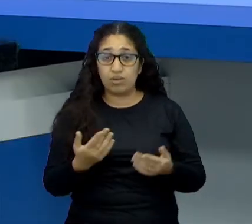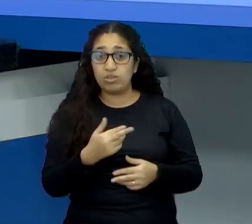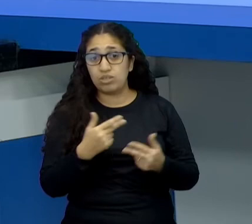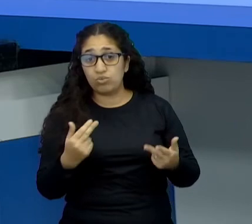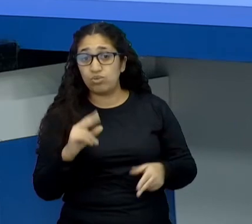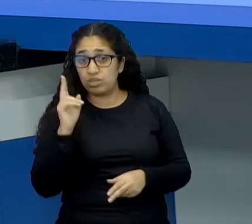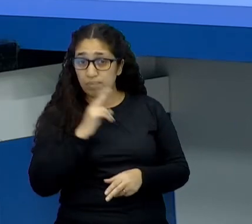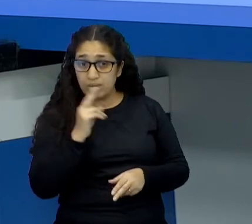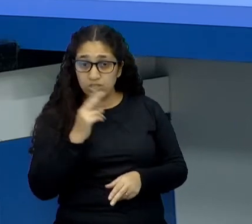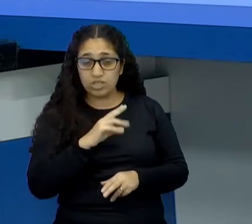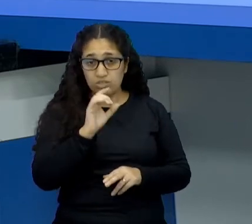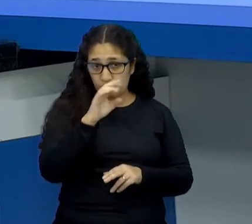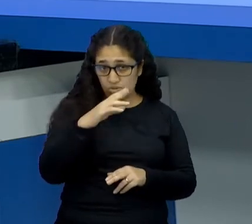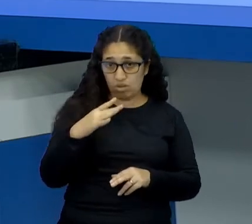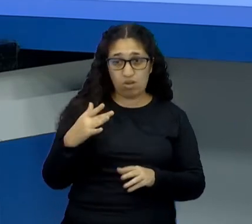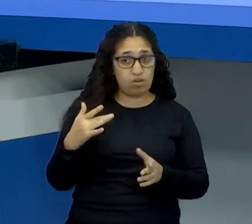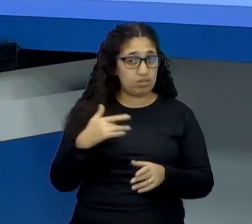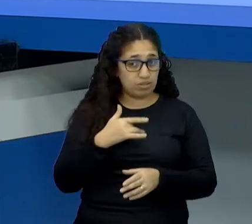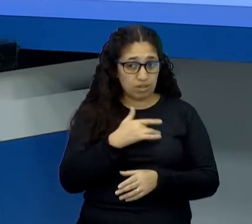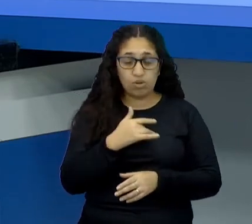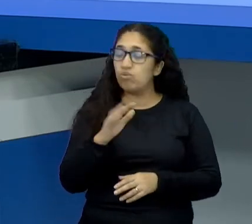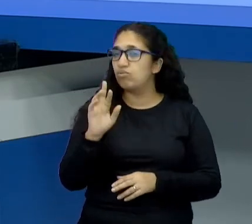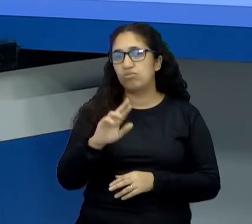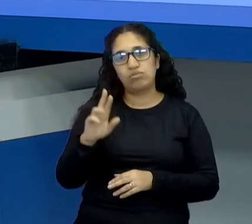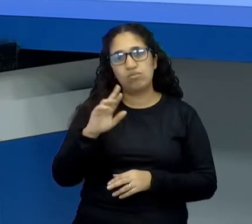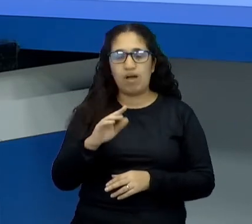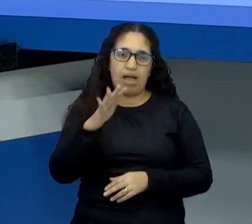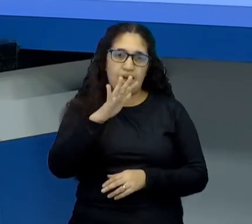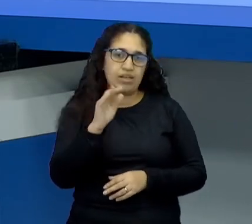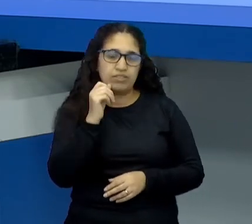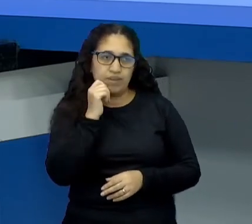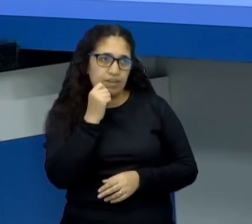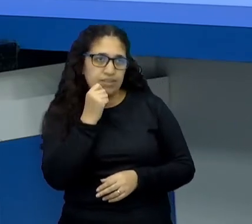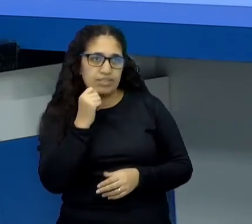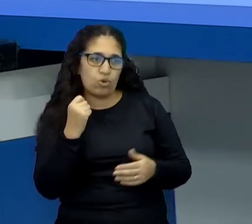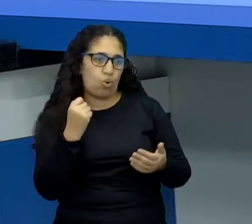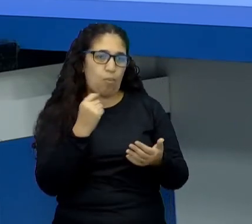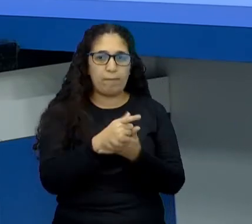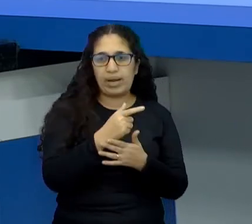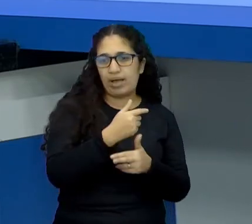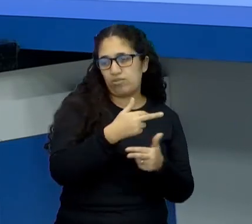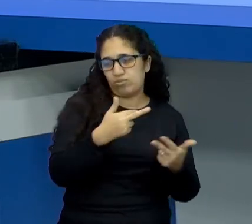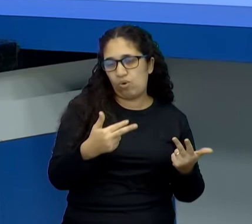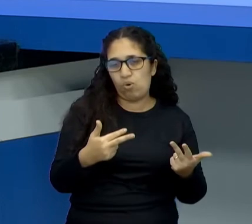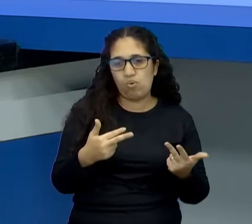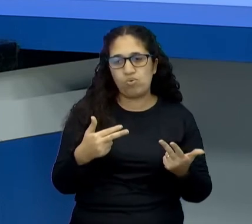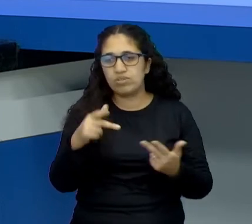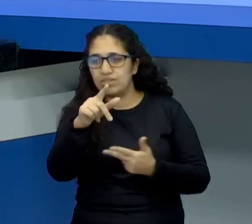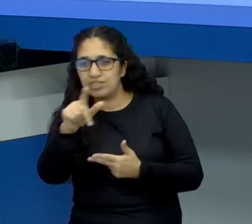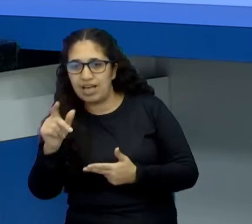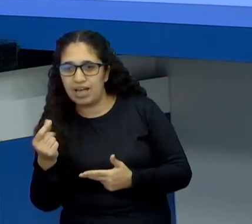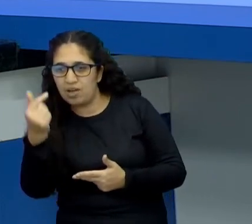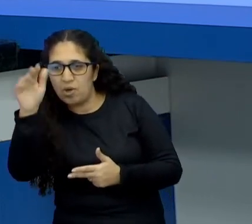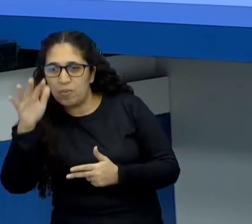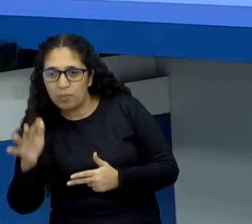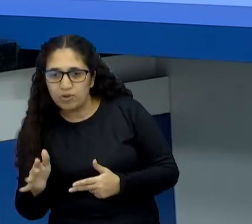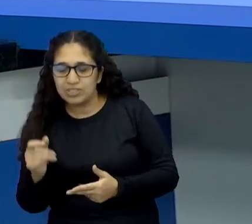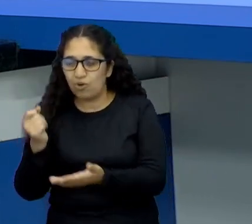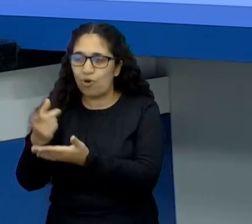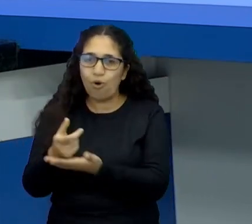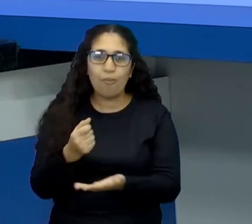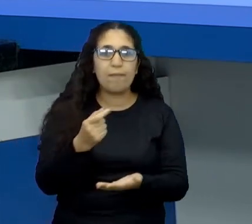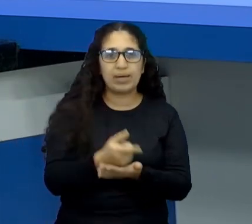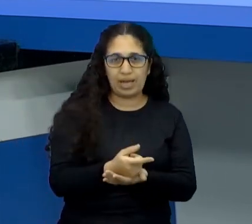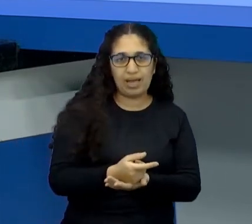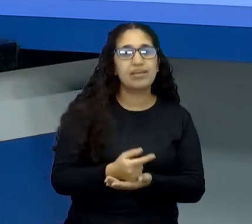fala não é só por causa de saúde, não. Pode ser que aí ela queira comprar uma bagagem a mais, alguma coisa que tá numa promoção. E aí é